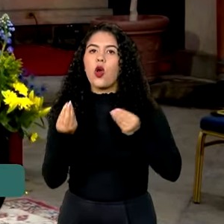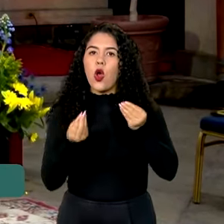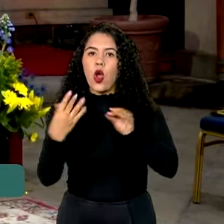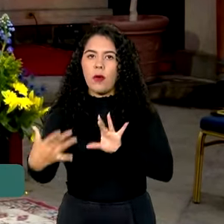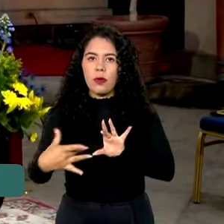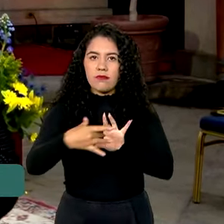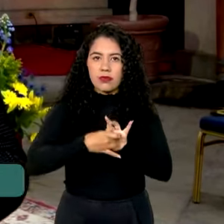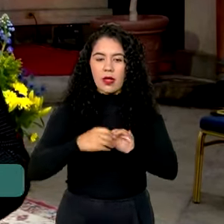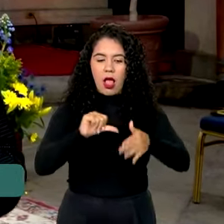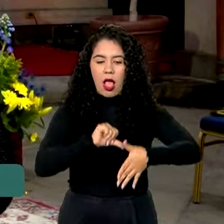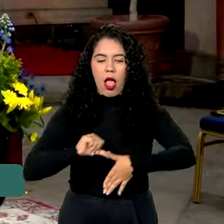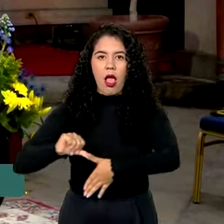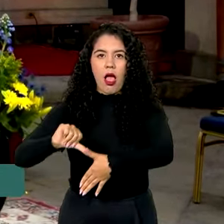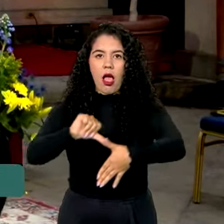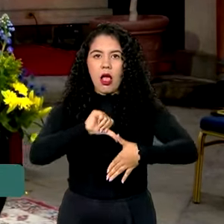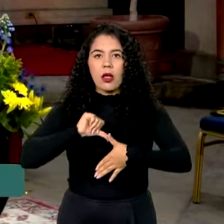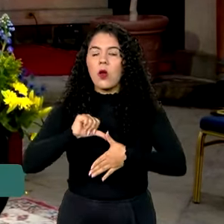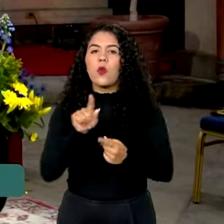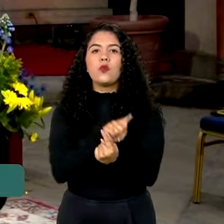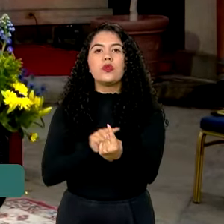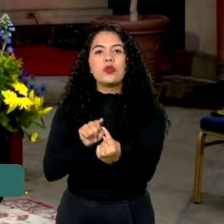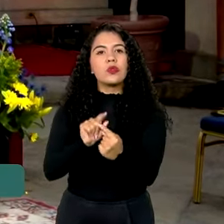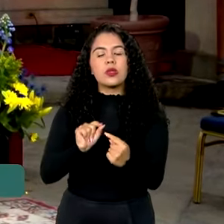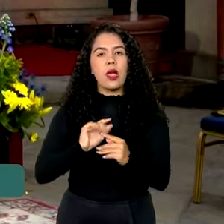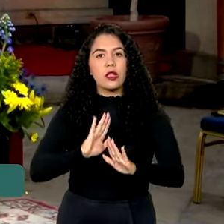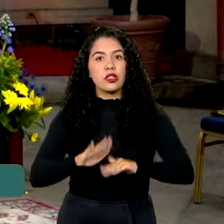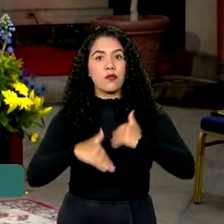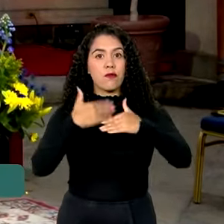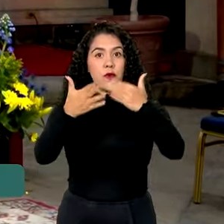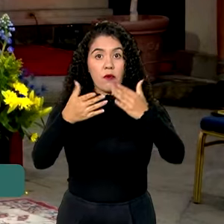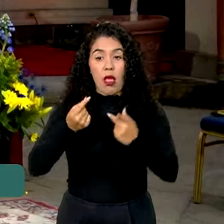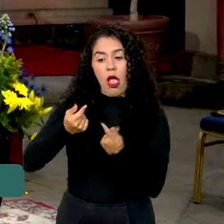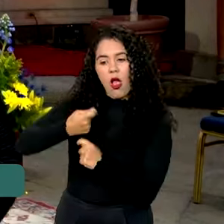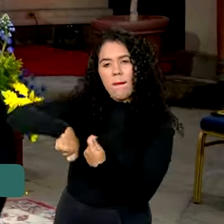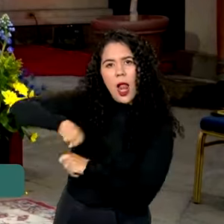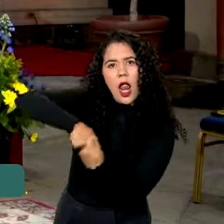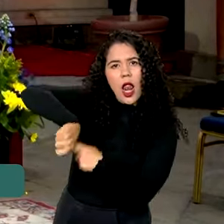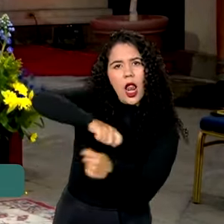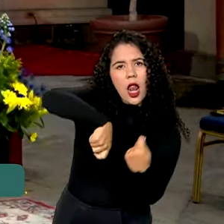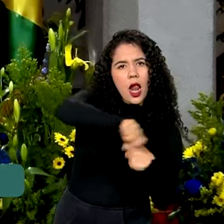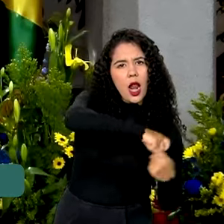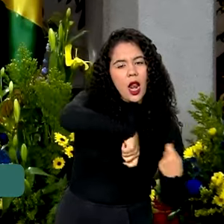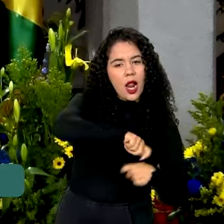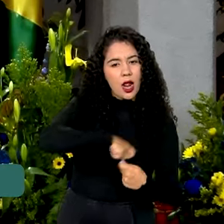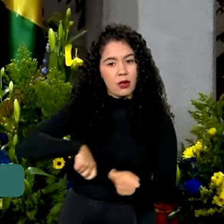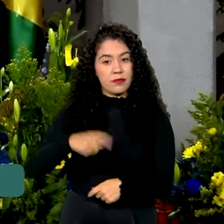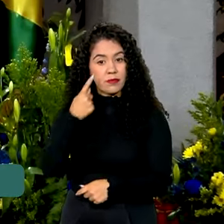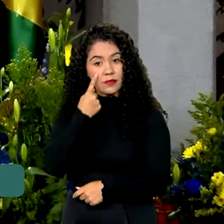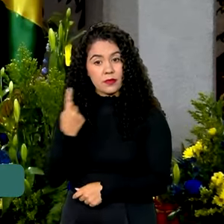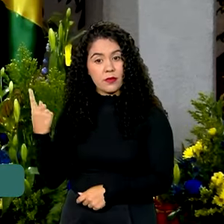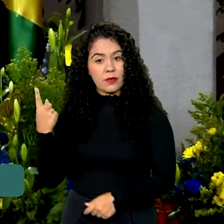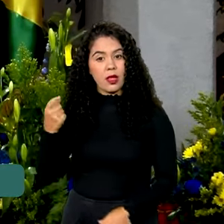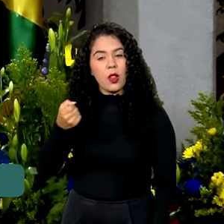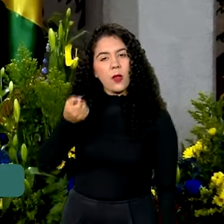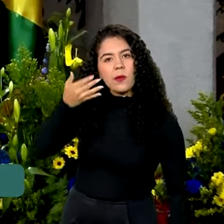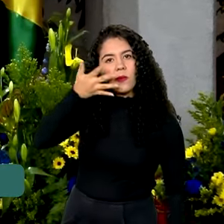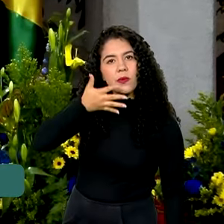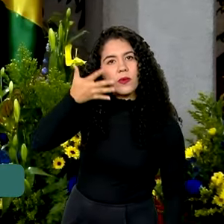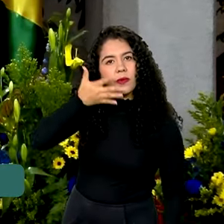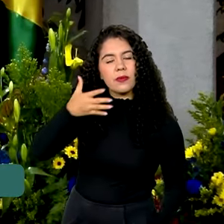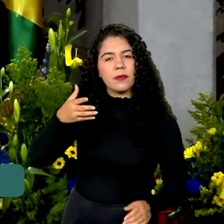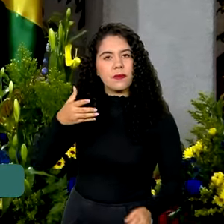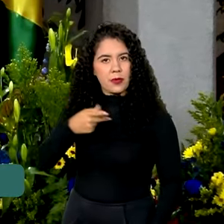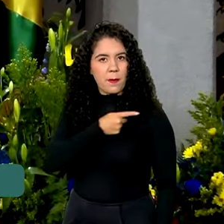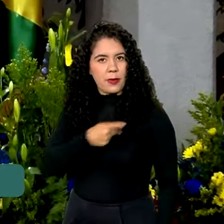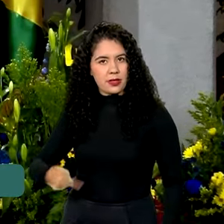Segundo ele, esta é uma forma de desenvolver economicamente toda a região. No discurso, o presidente chileno